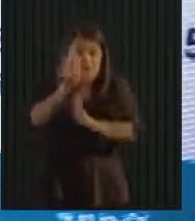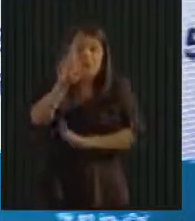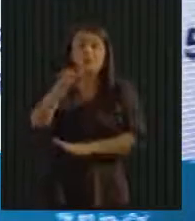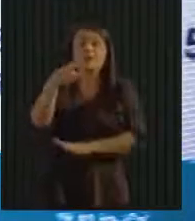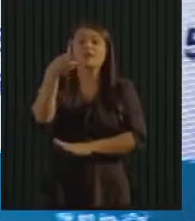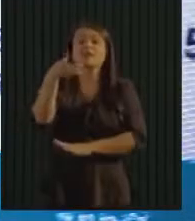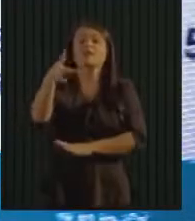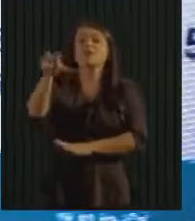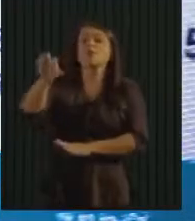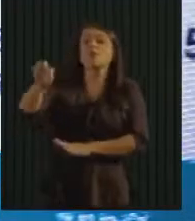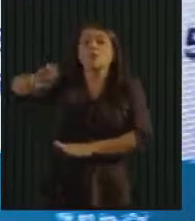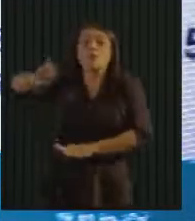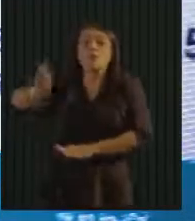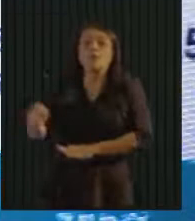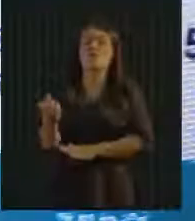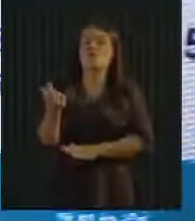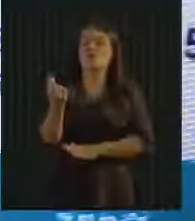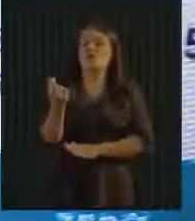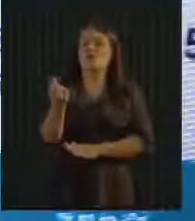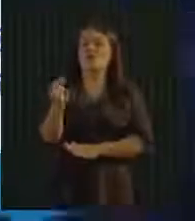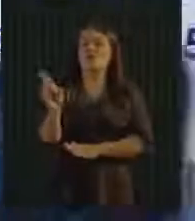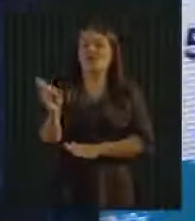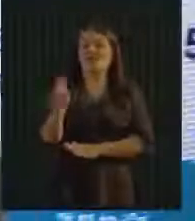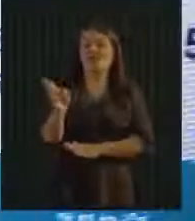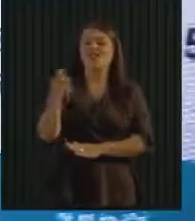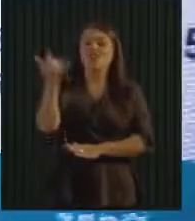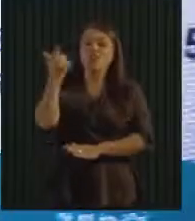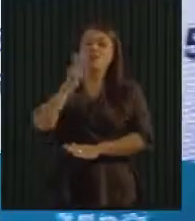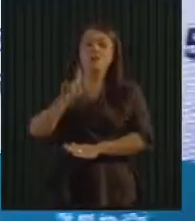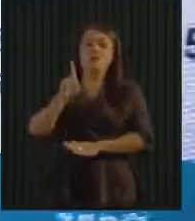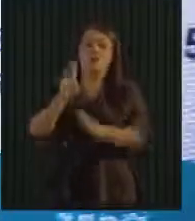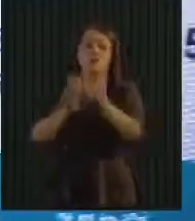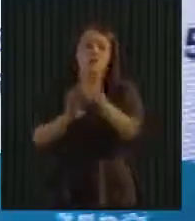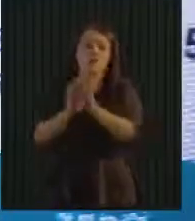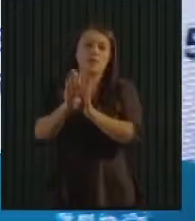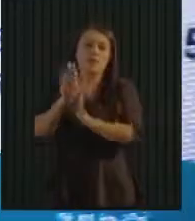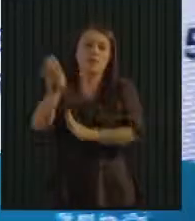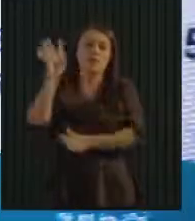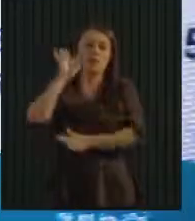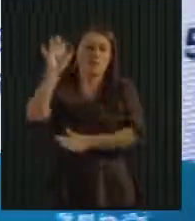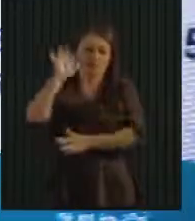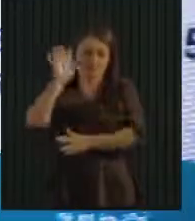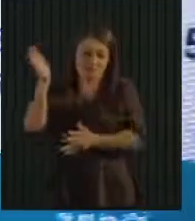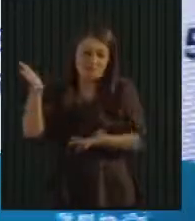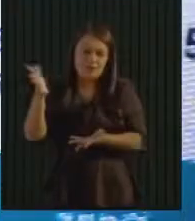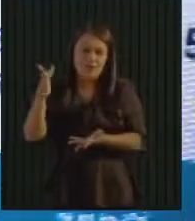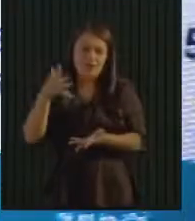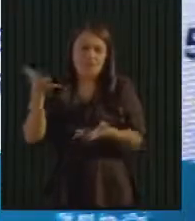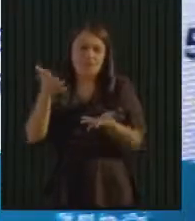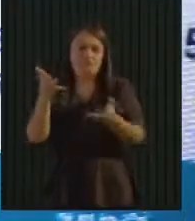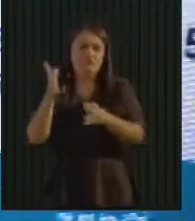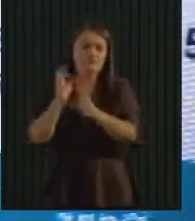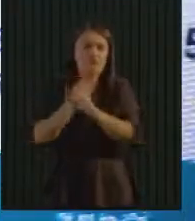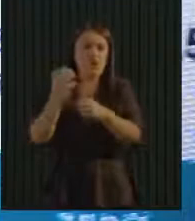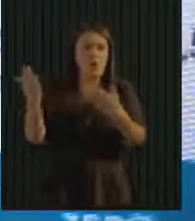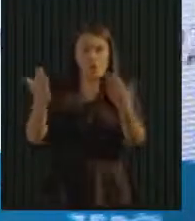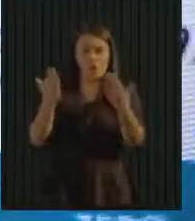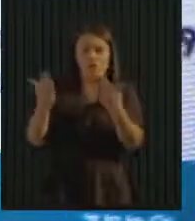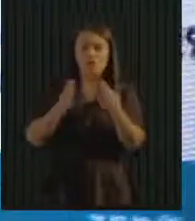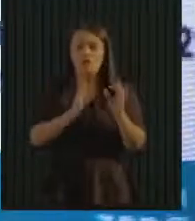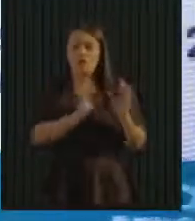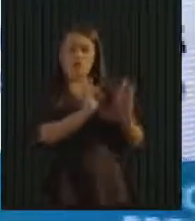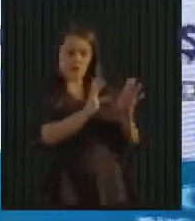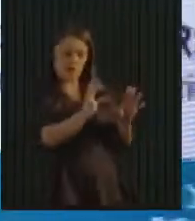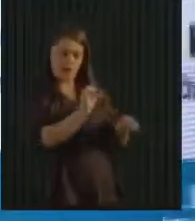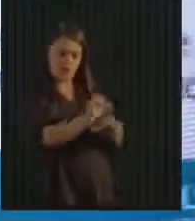milhões de reais. 39 milhões de reais, seguindo essa proporção e os valores de hoje de venda